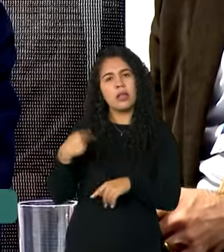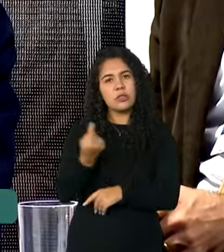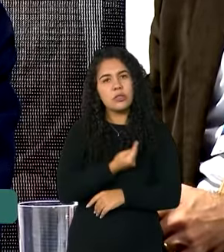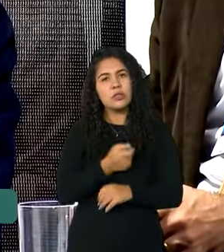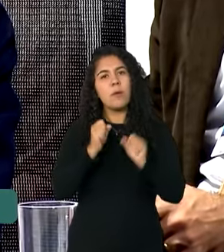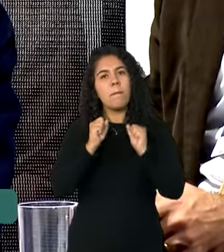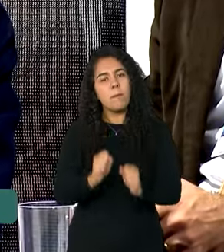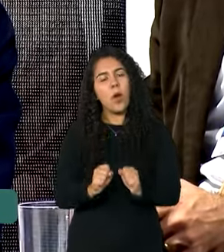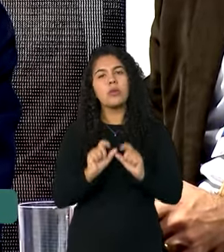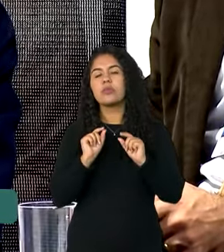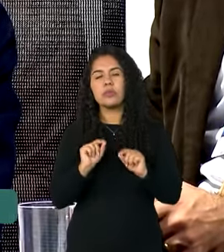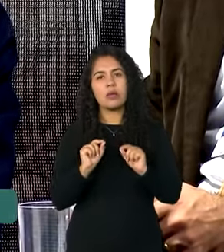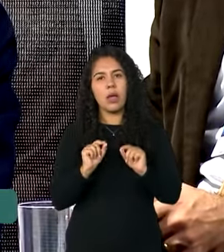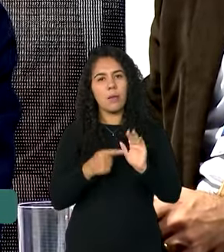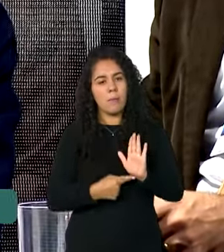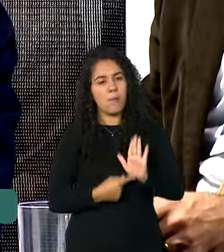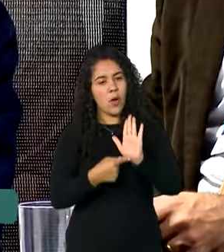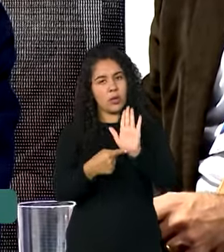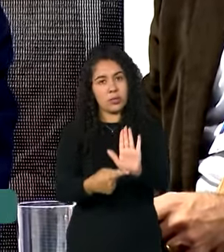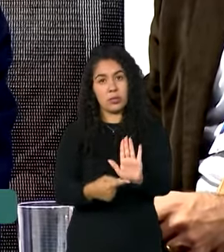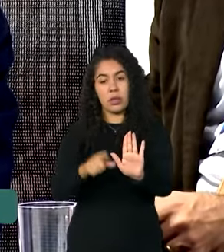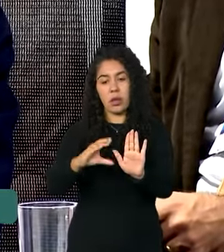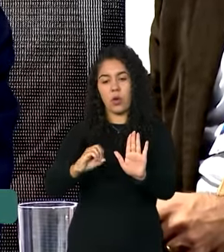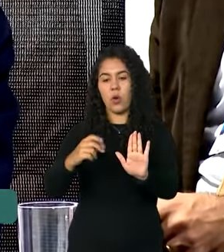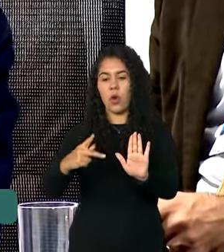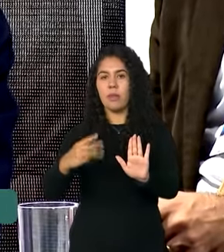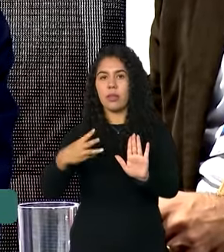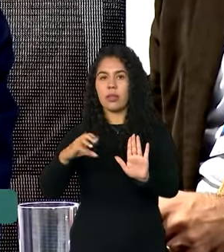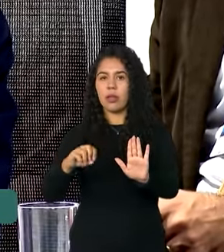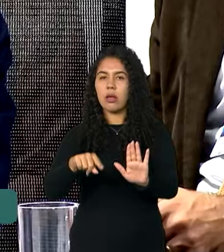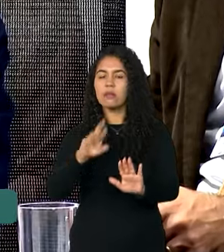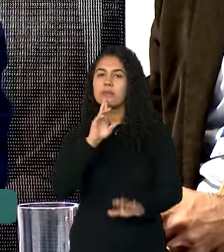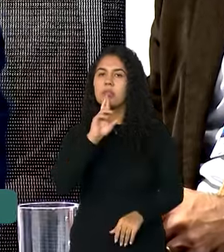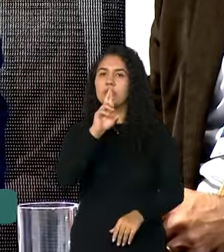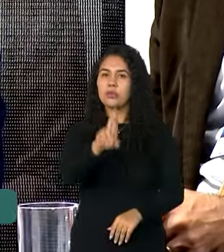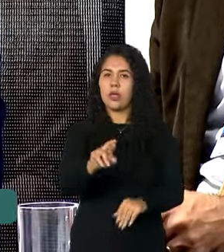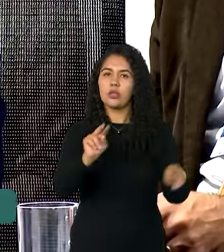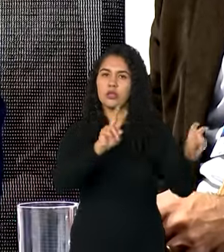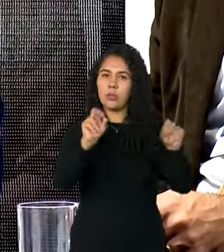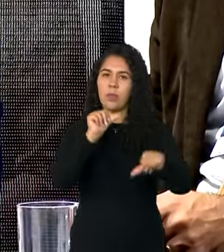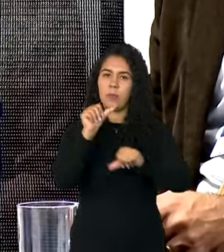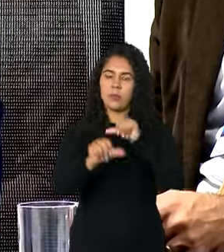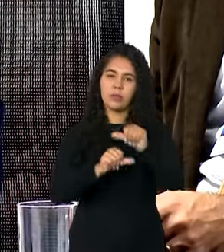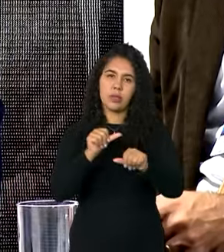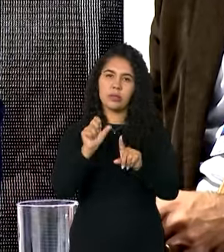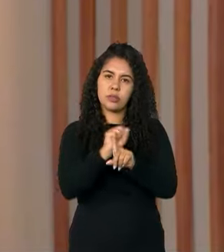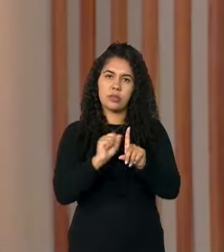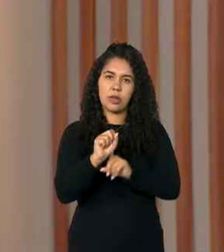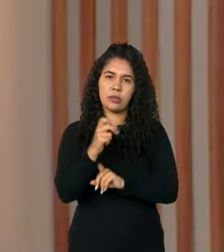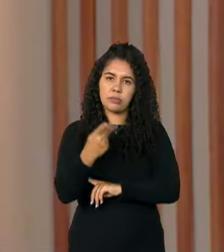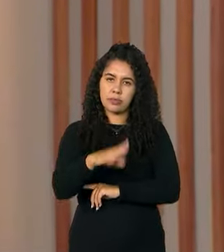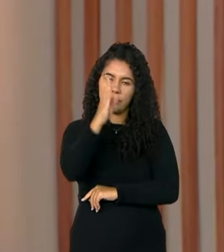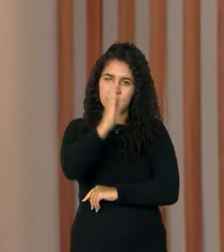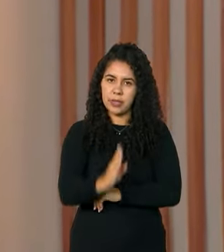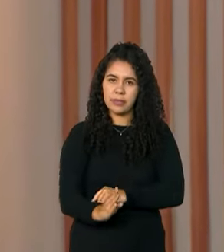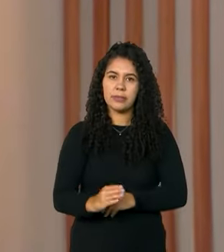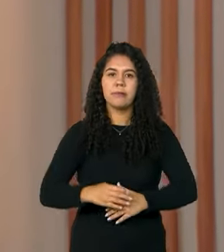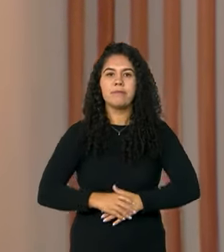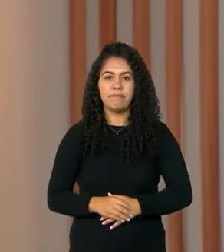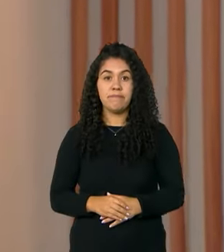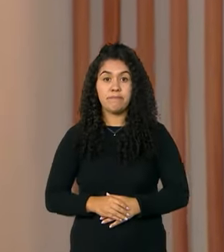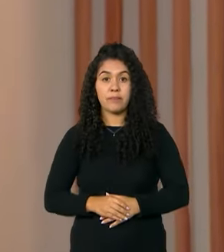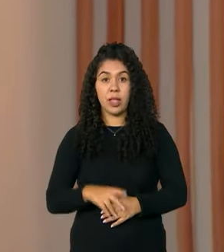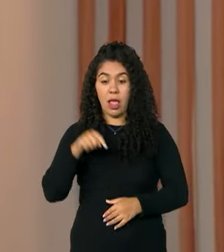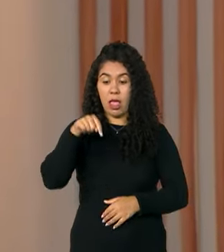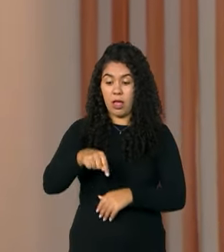apresentar para a COP30 um resultado da mudança da sociedade brasileira. Chegou